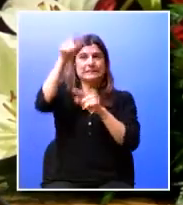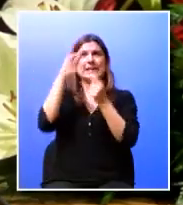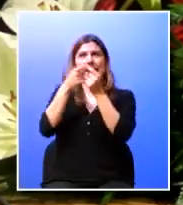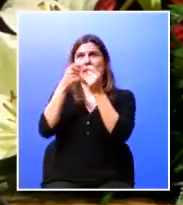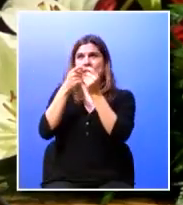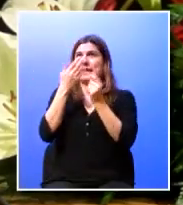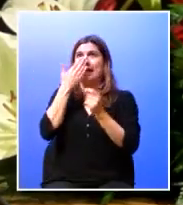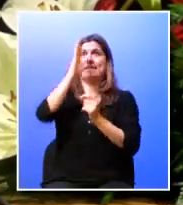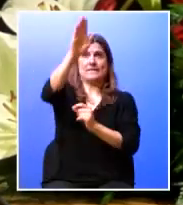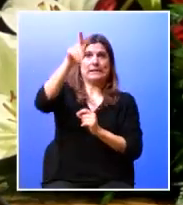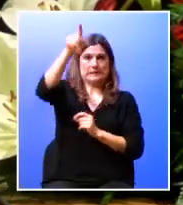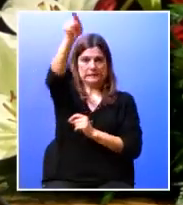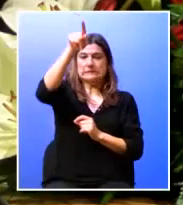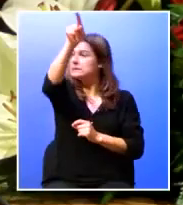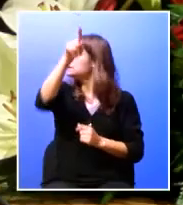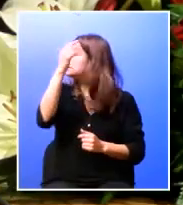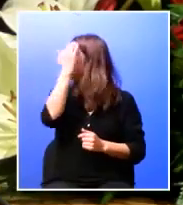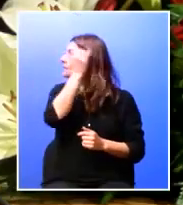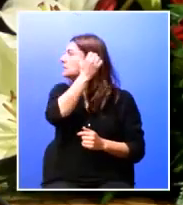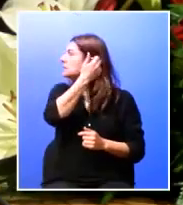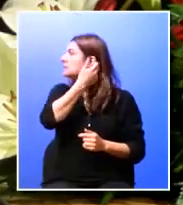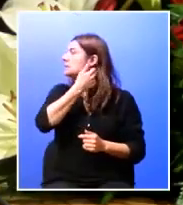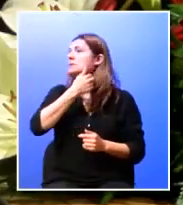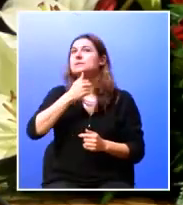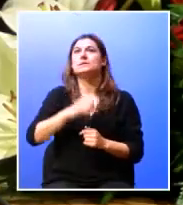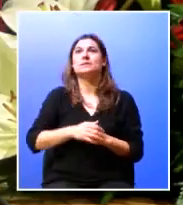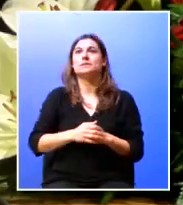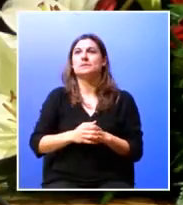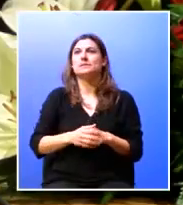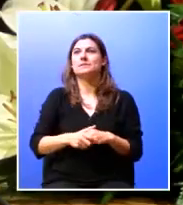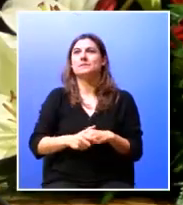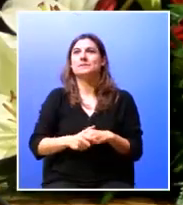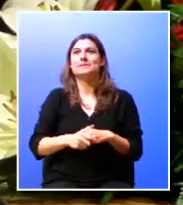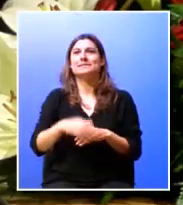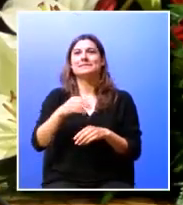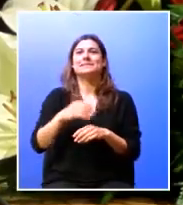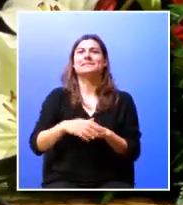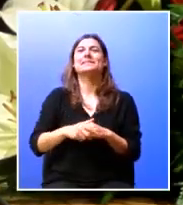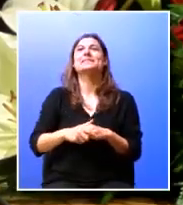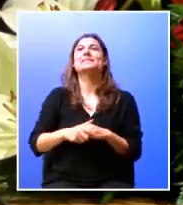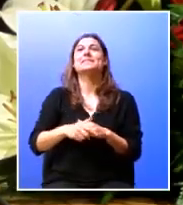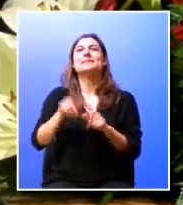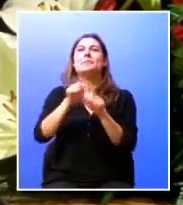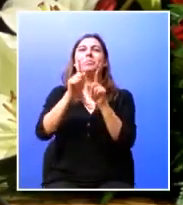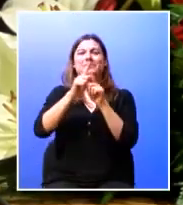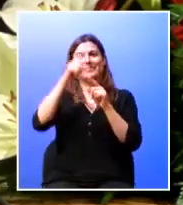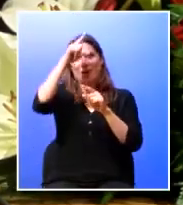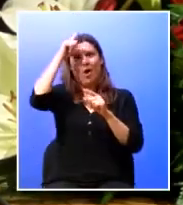menos nesta direção agora aparecia alguém o meu prato das hospedeiras